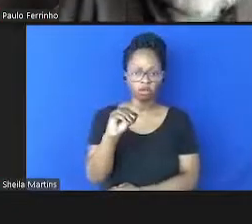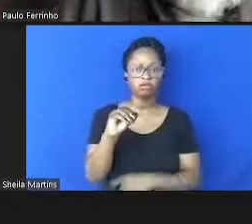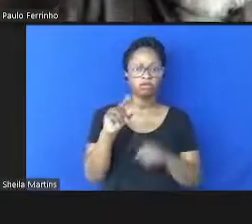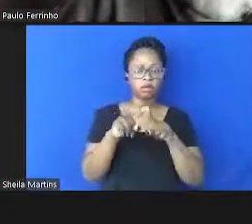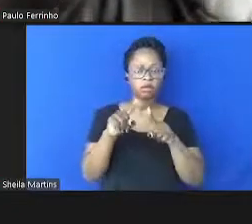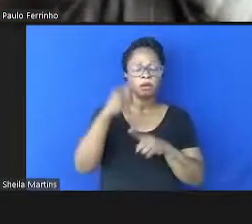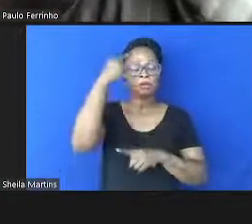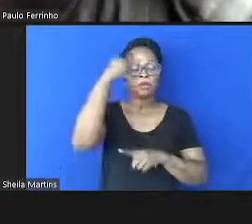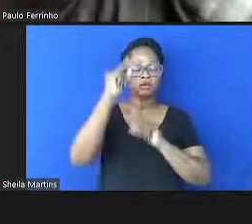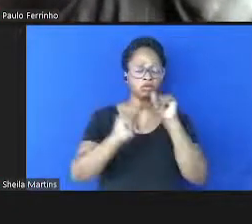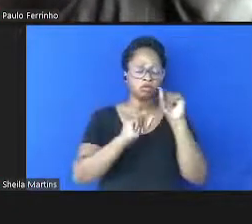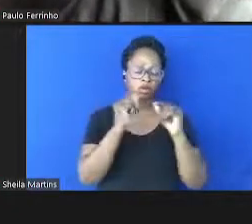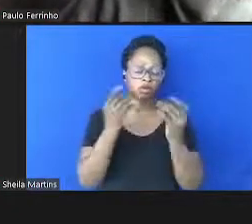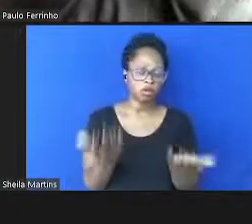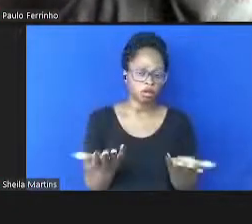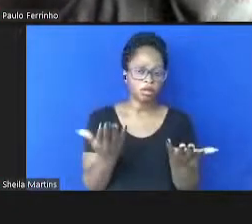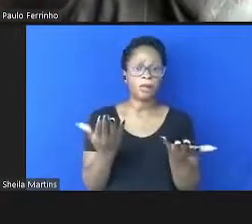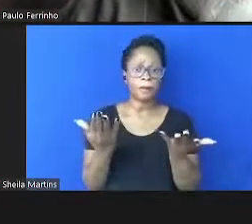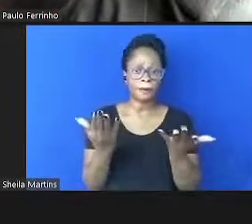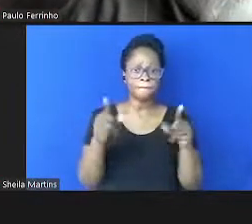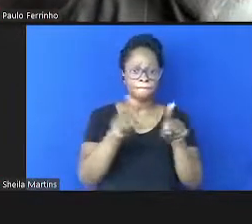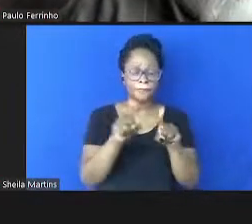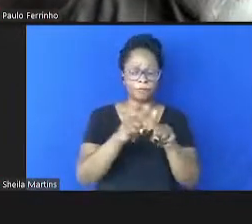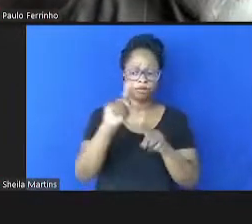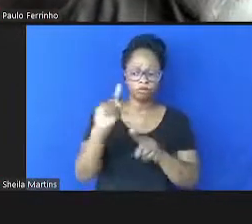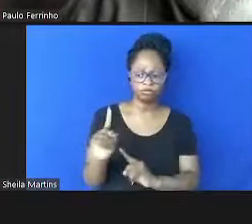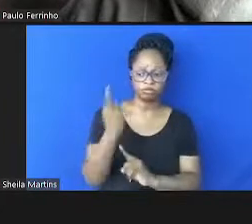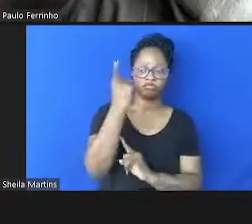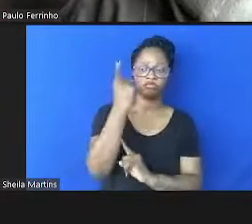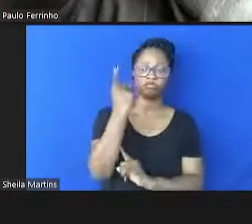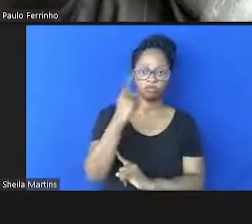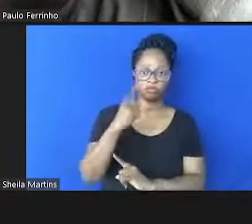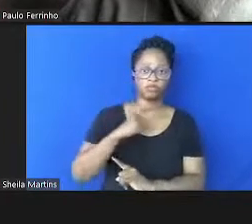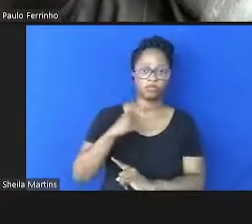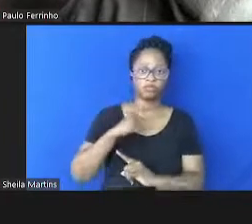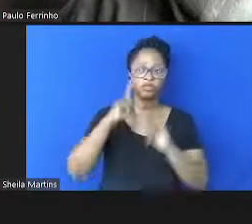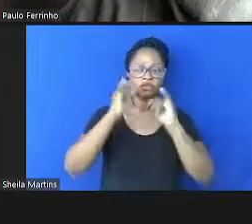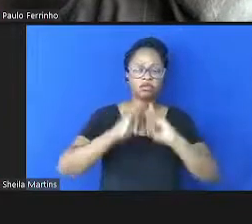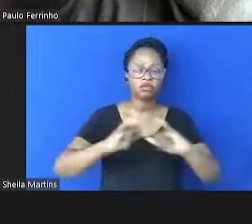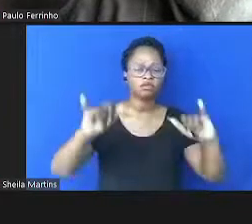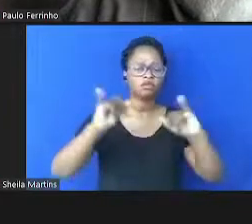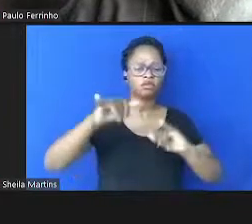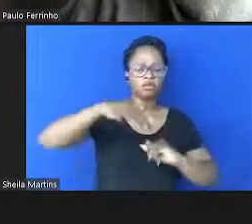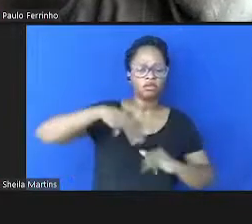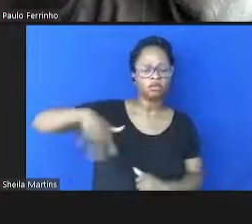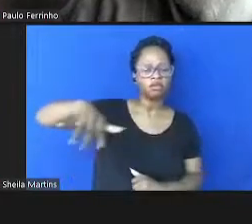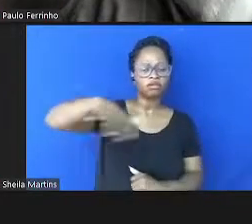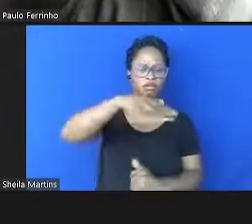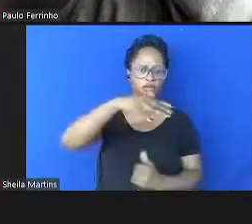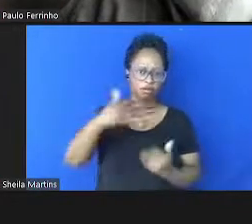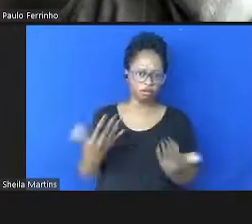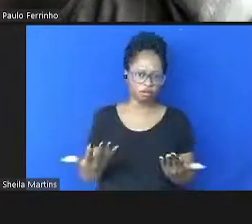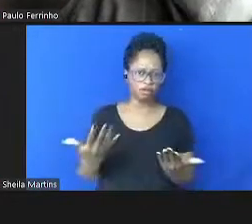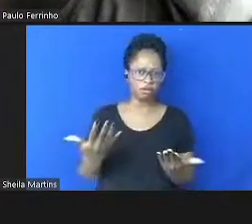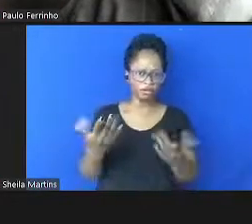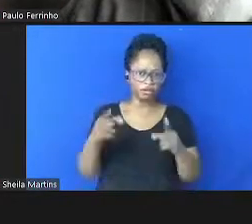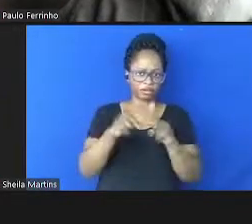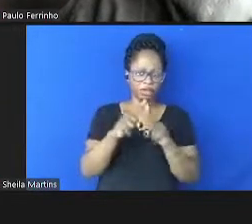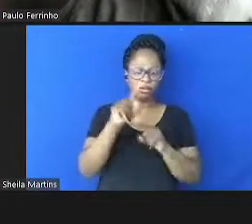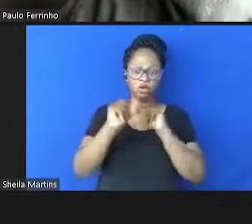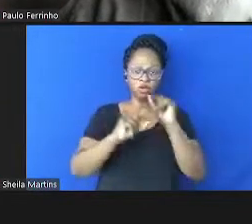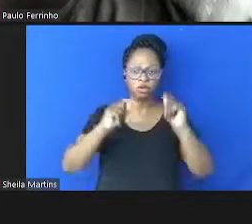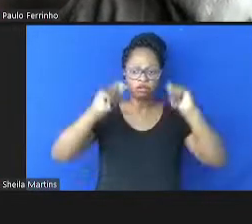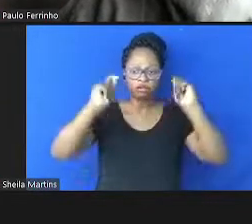Os contatos são permanentes. As visitas de alto nível que cá têm vindo, invariavelmente, vão